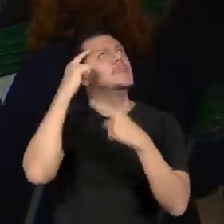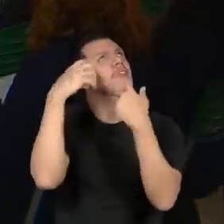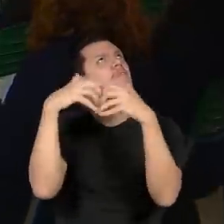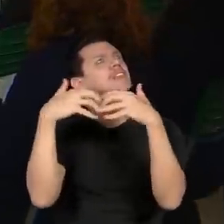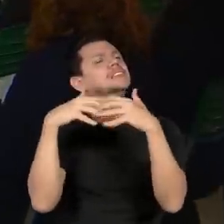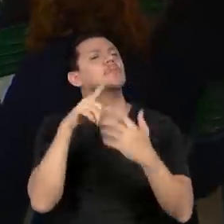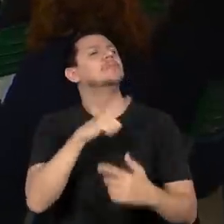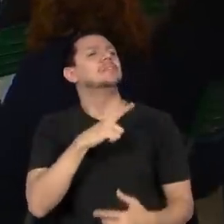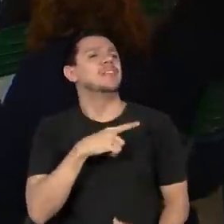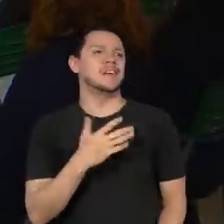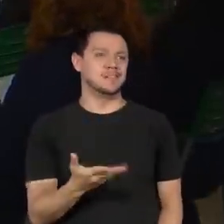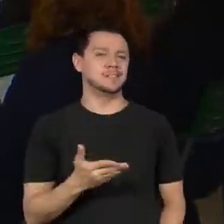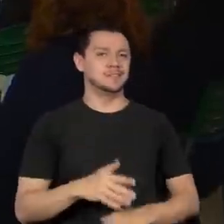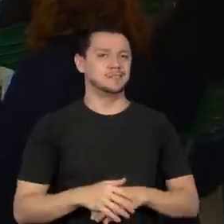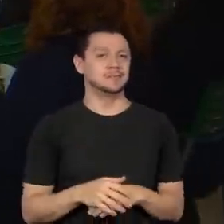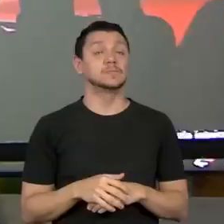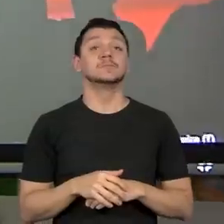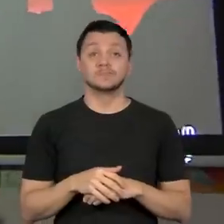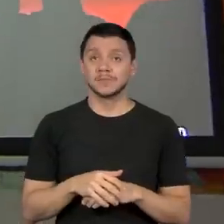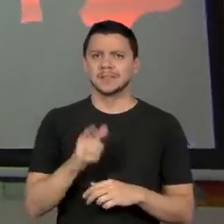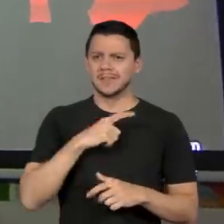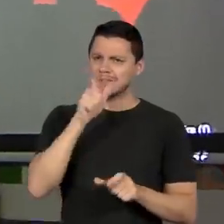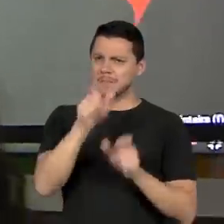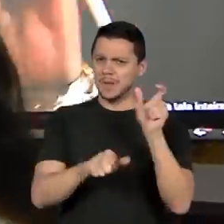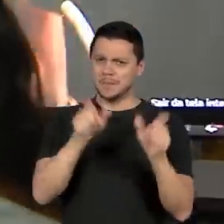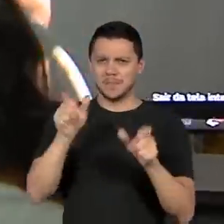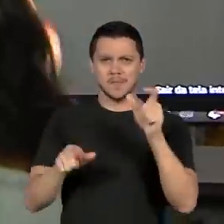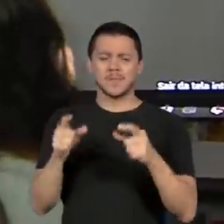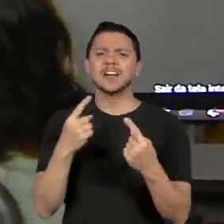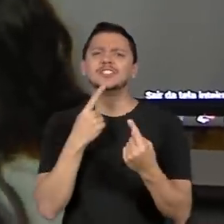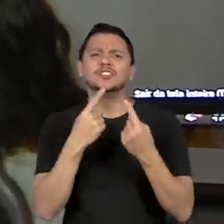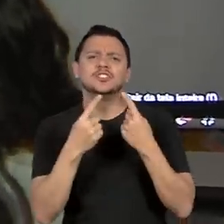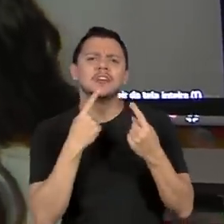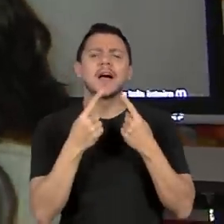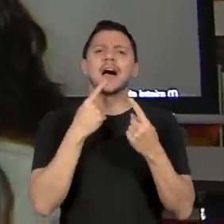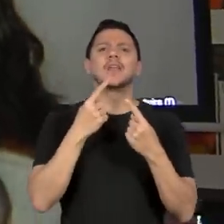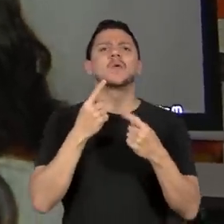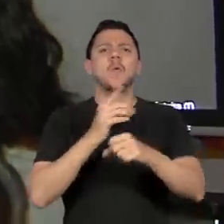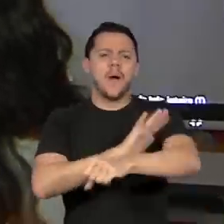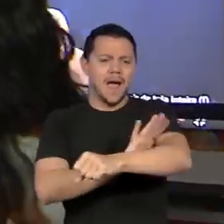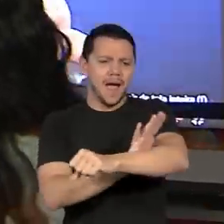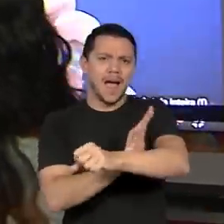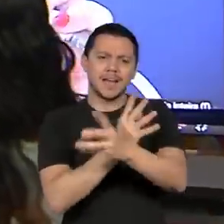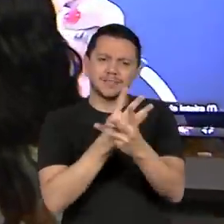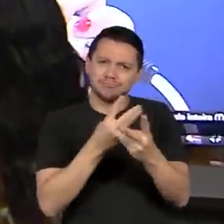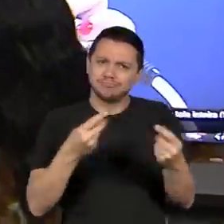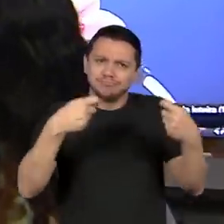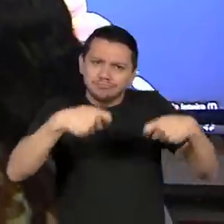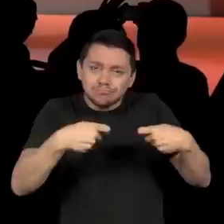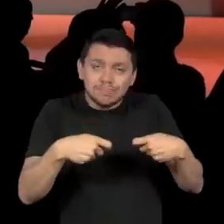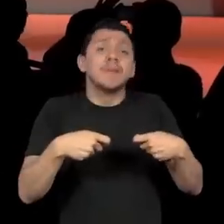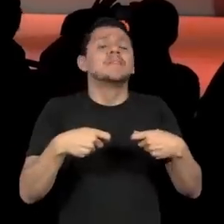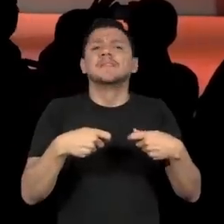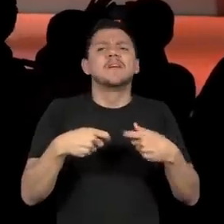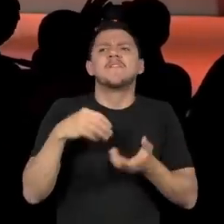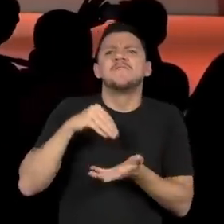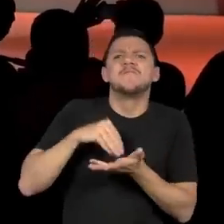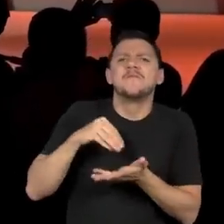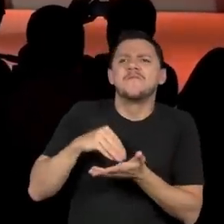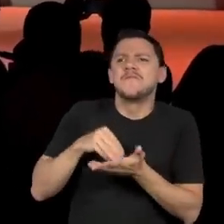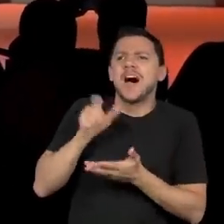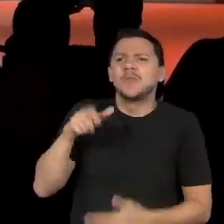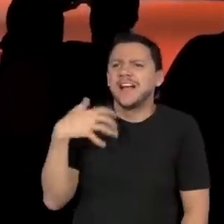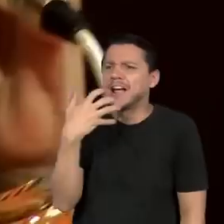tantas personalidades para os diálogos antirracistas, não poderia faltar alguém da música. O vídeo